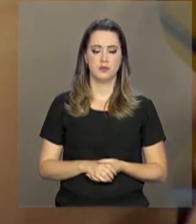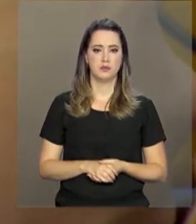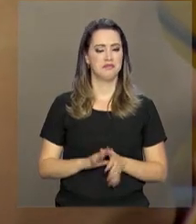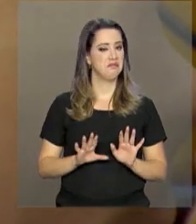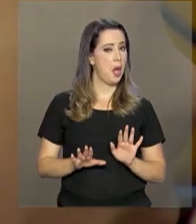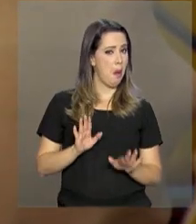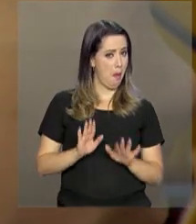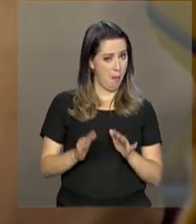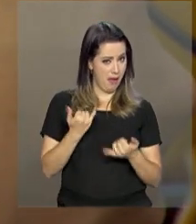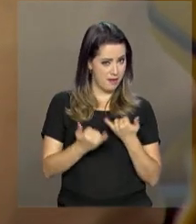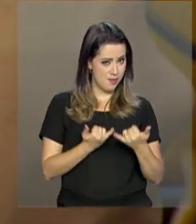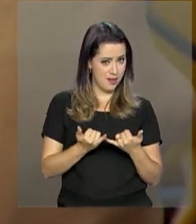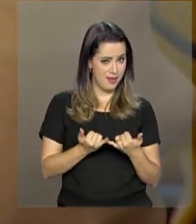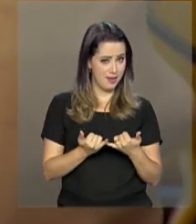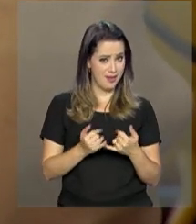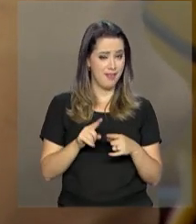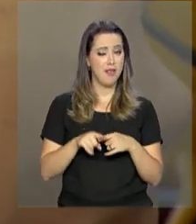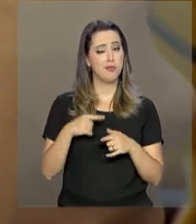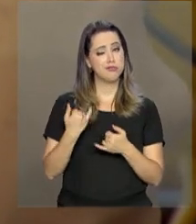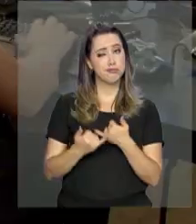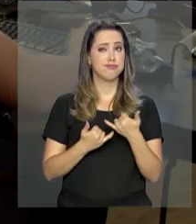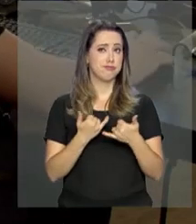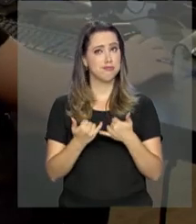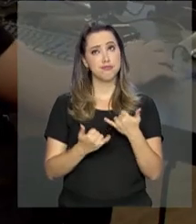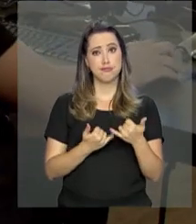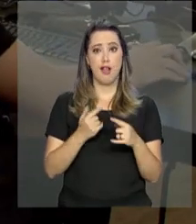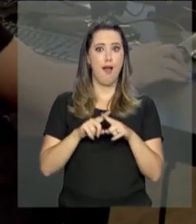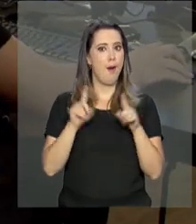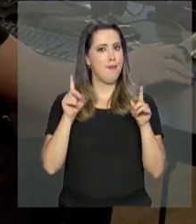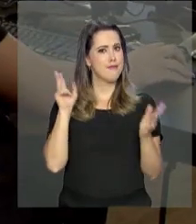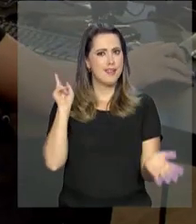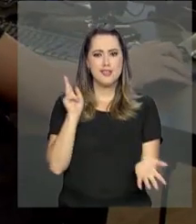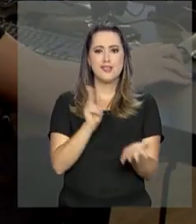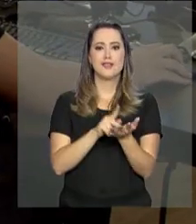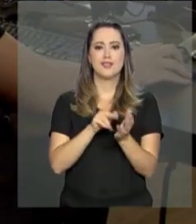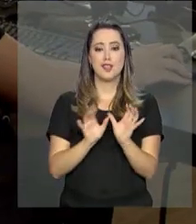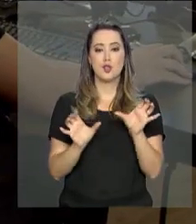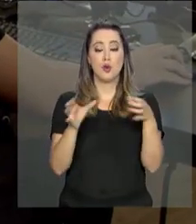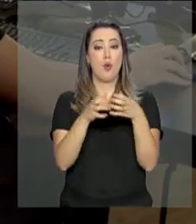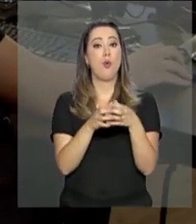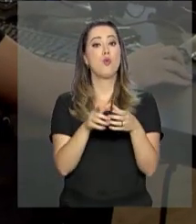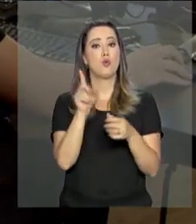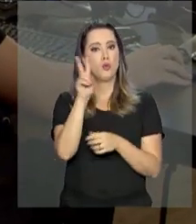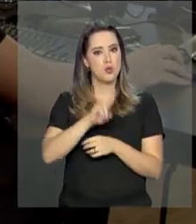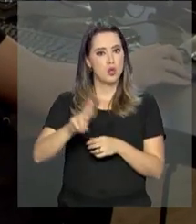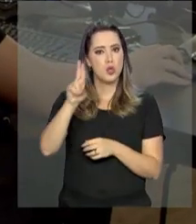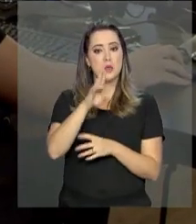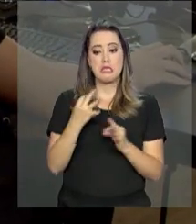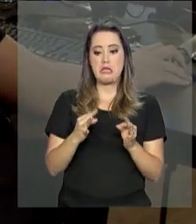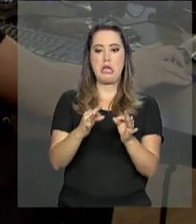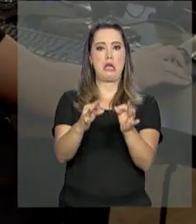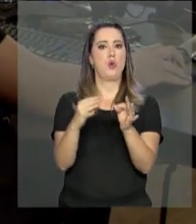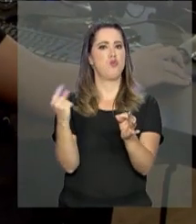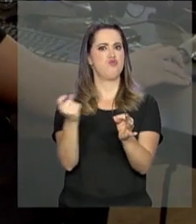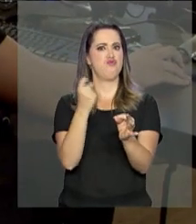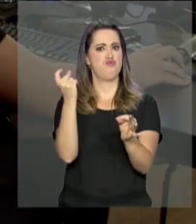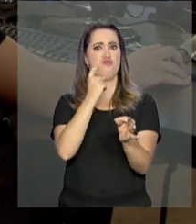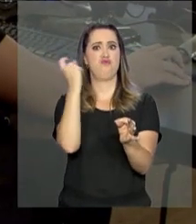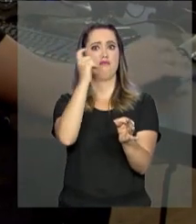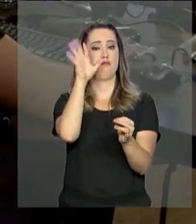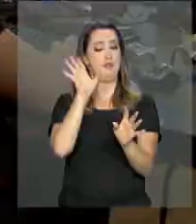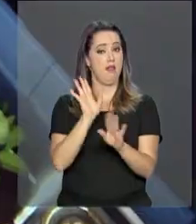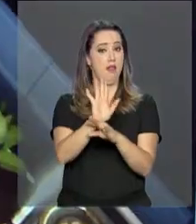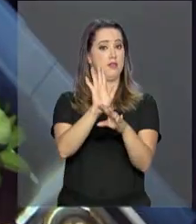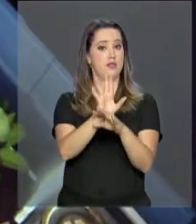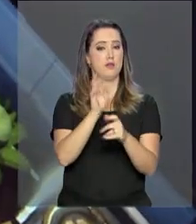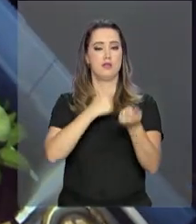Parece brincadeira. Passa tempo. Mas, na verdade, é um setor que utiliza alta tecnologia e aquece a